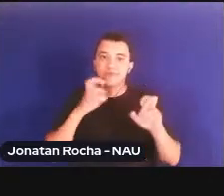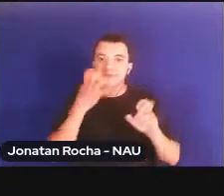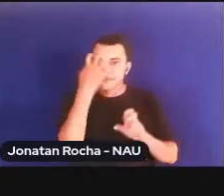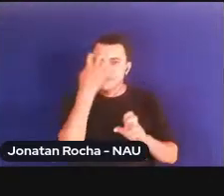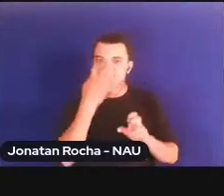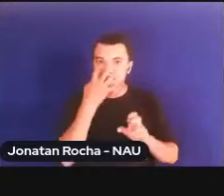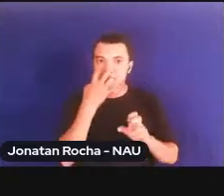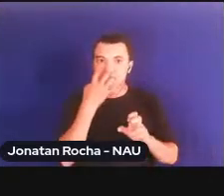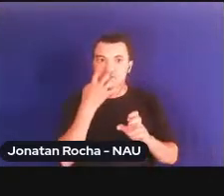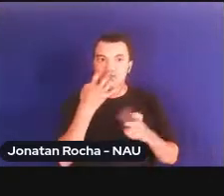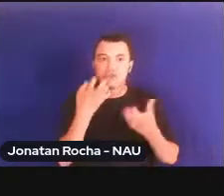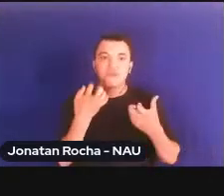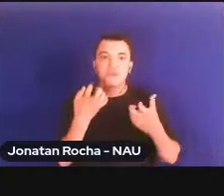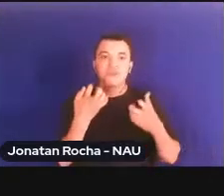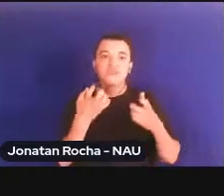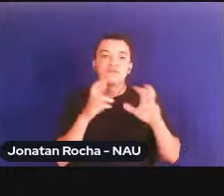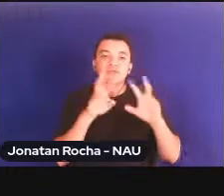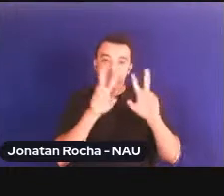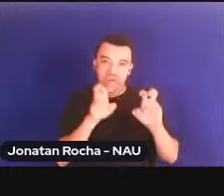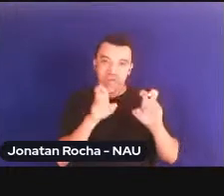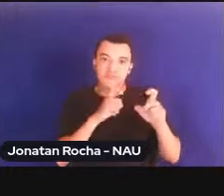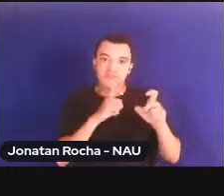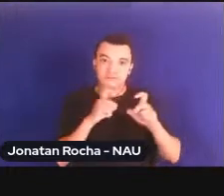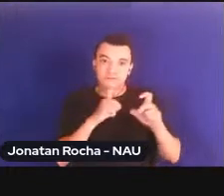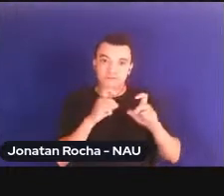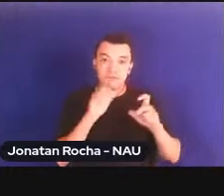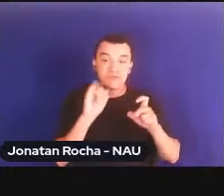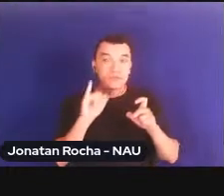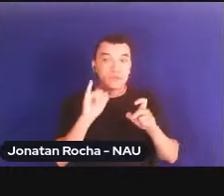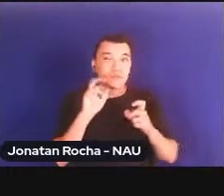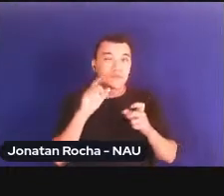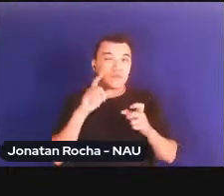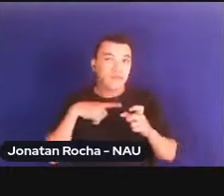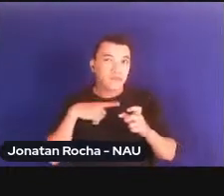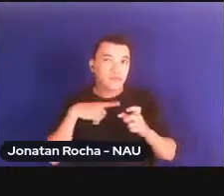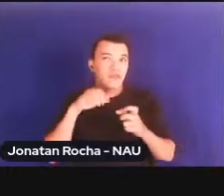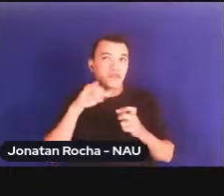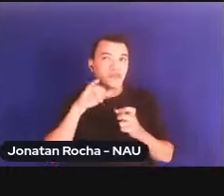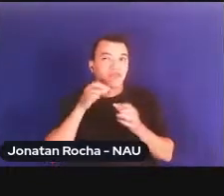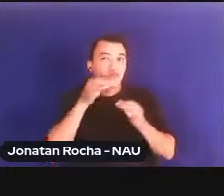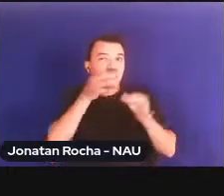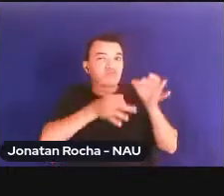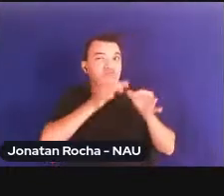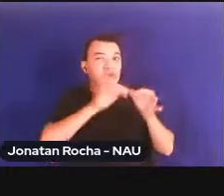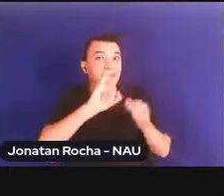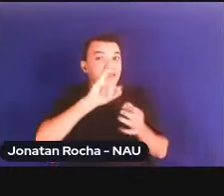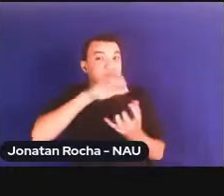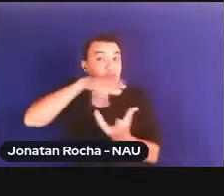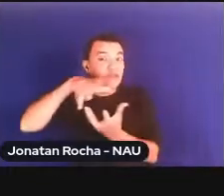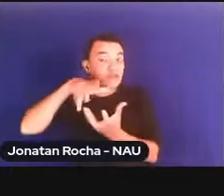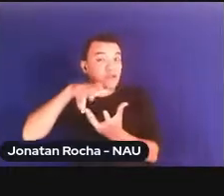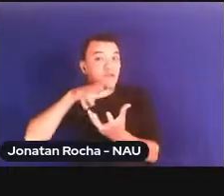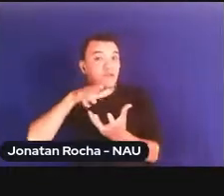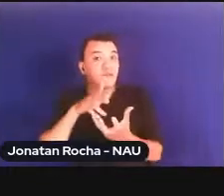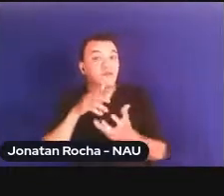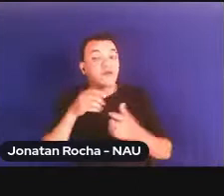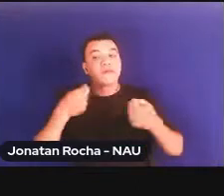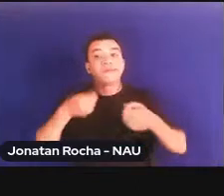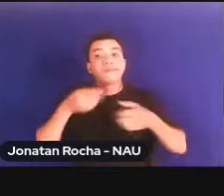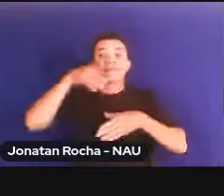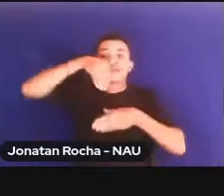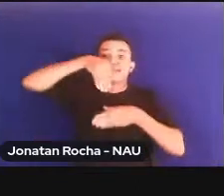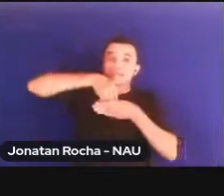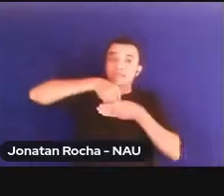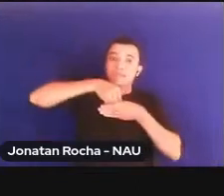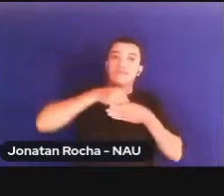na pauta que ainda que haja portanto uma previsão internacional é necessário que haja um instrumento normativo interno é o